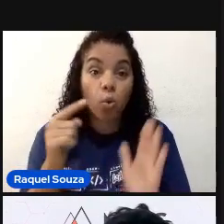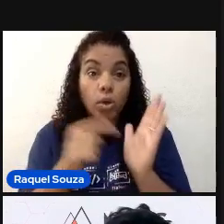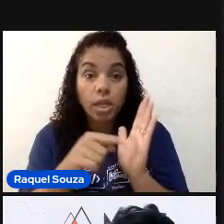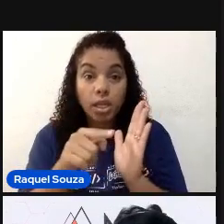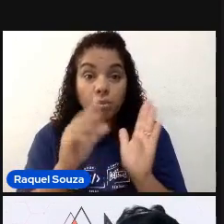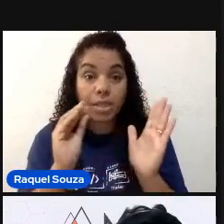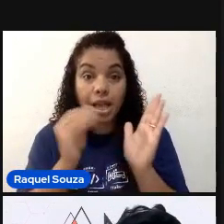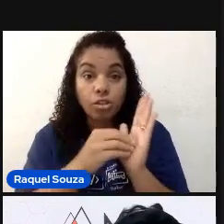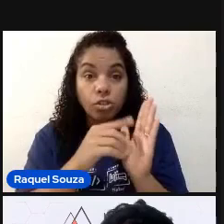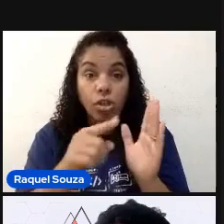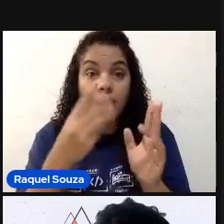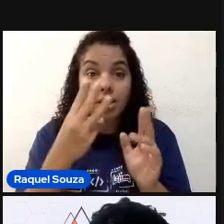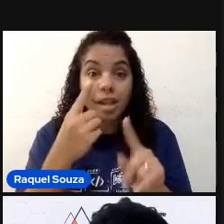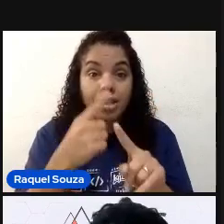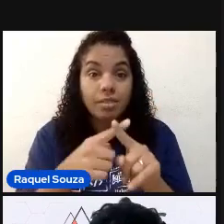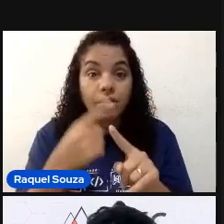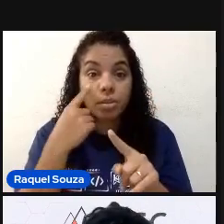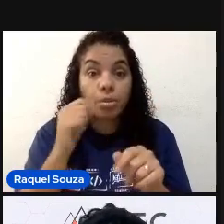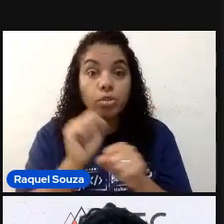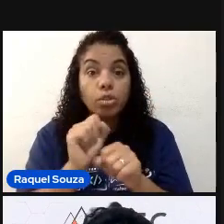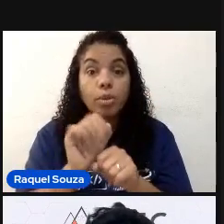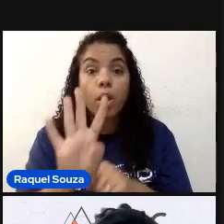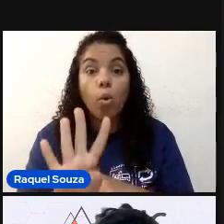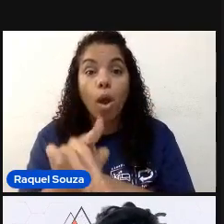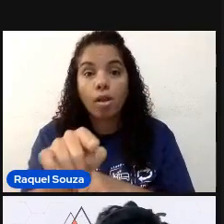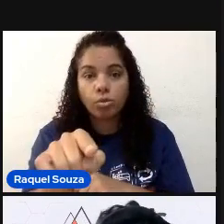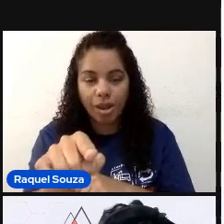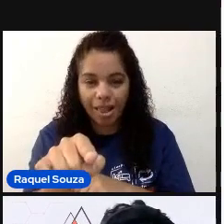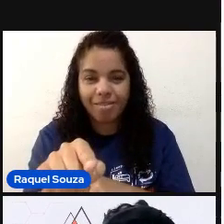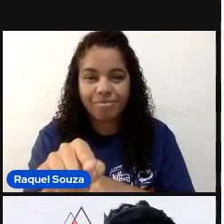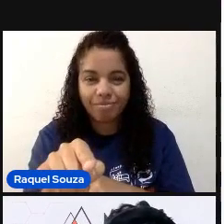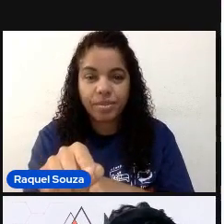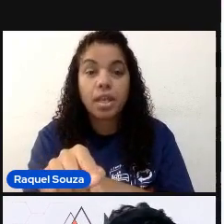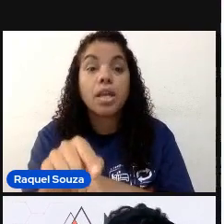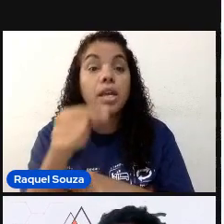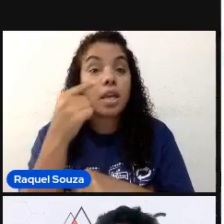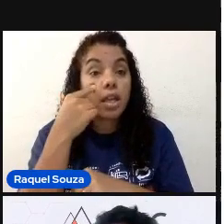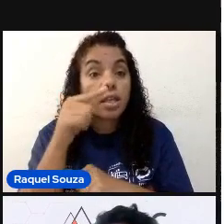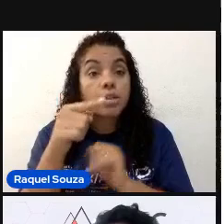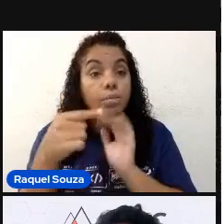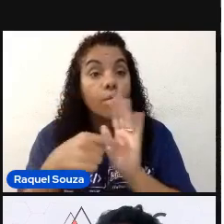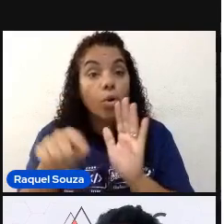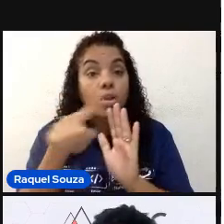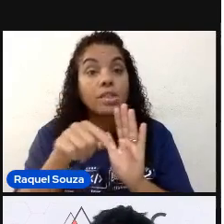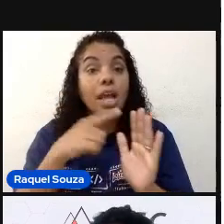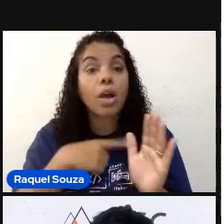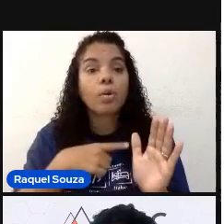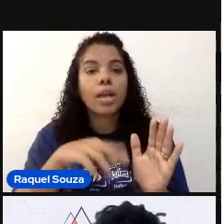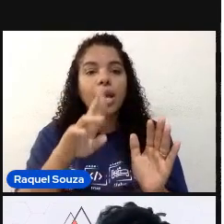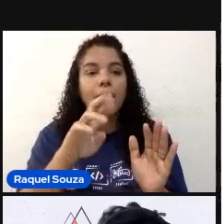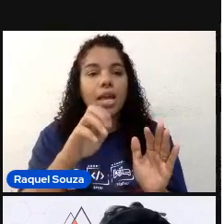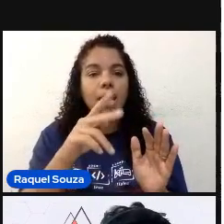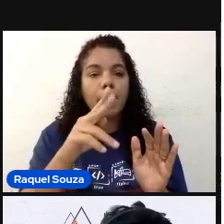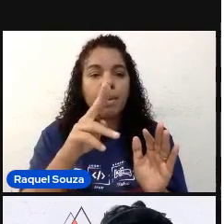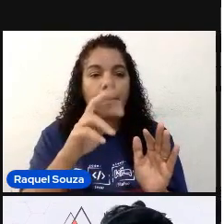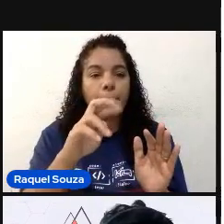adicionar três vezes, mas eu estou esperando quatro vezes. Isso é para mostrar para vocês como é o report dele. Que é,